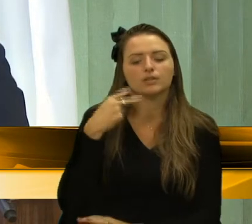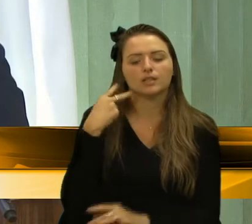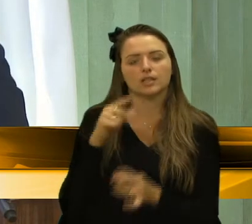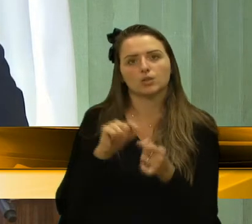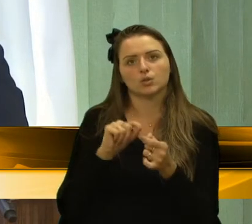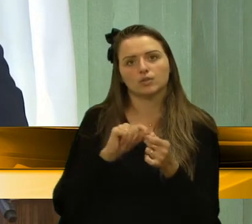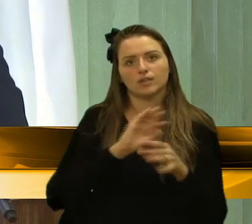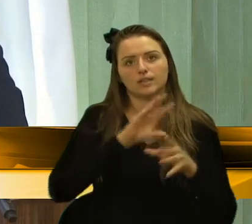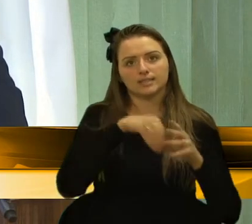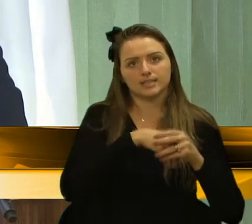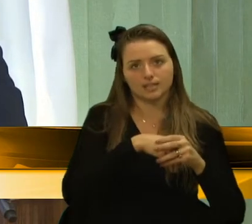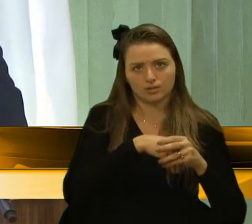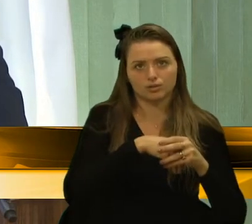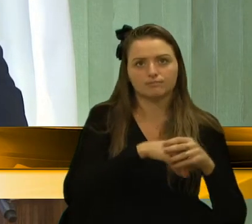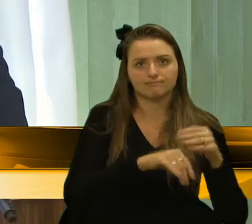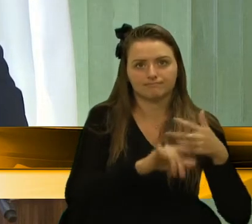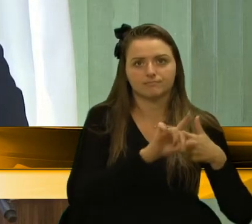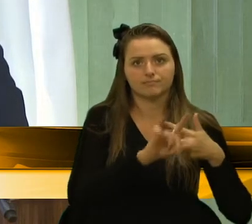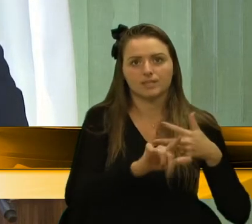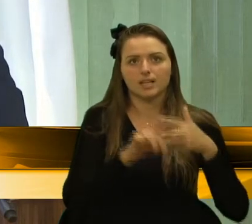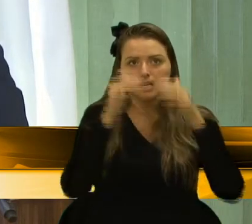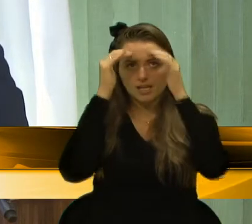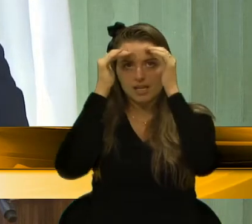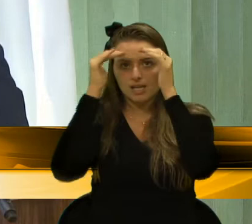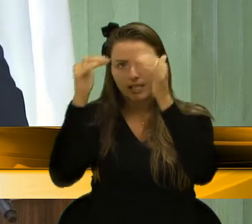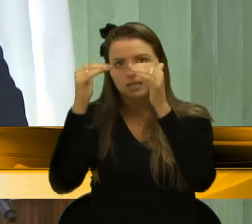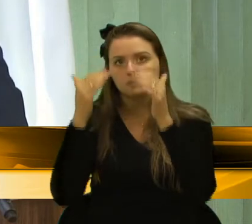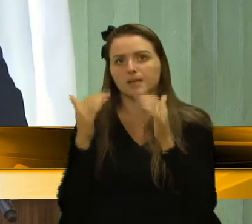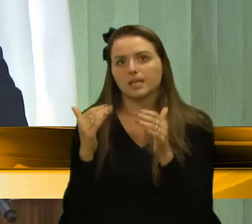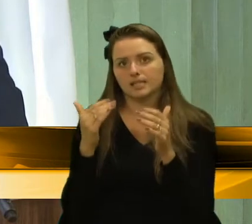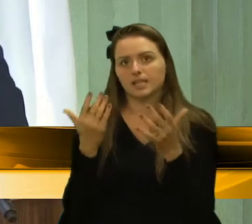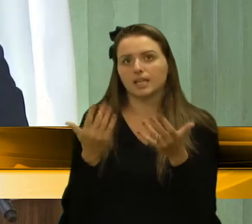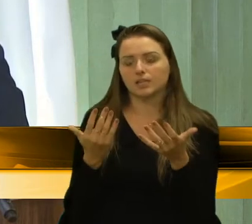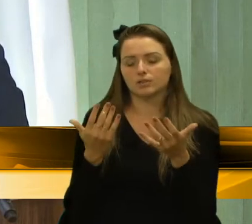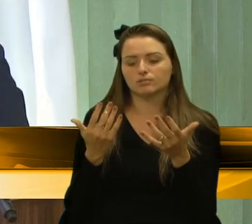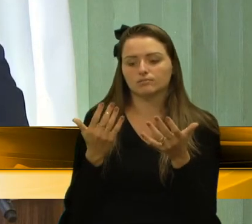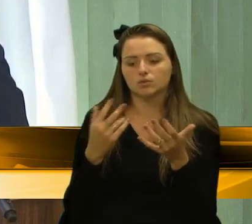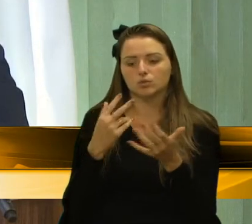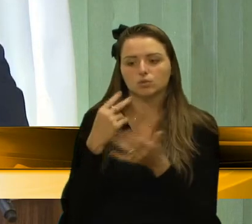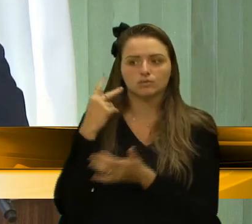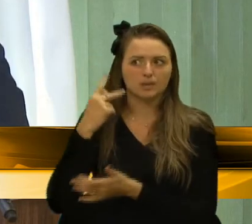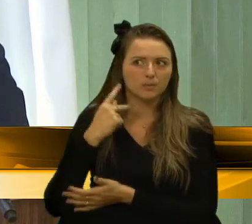Eu respeito aqueles políticos assistencialistas e populistas,